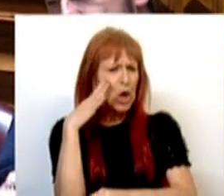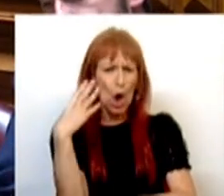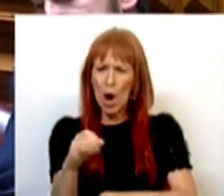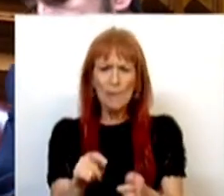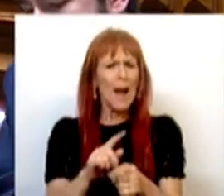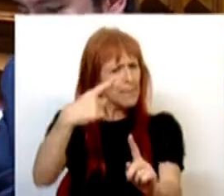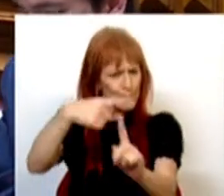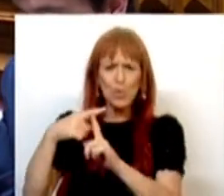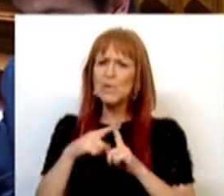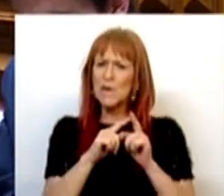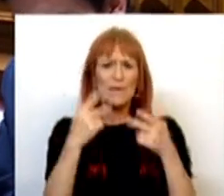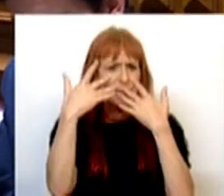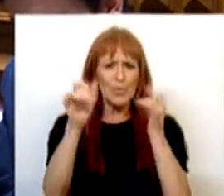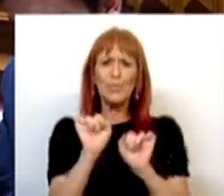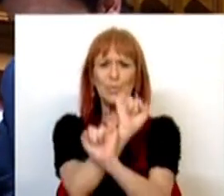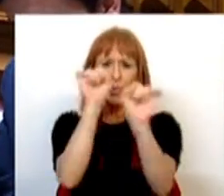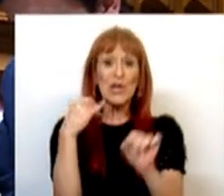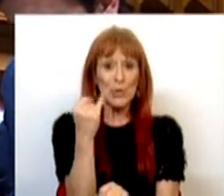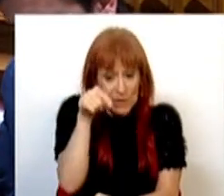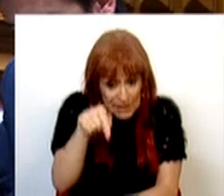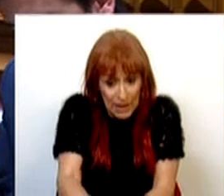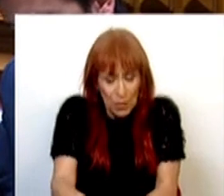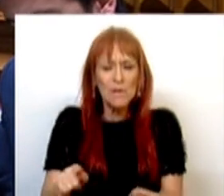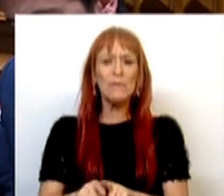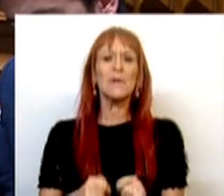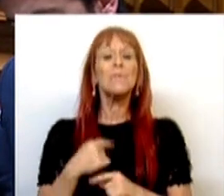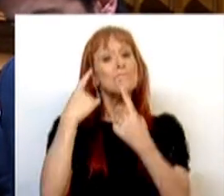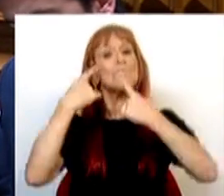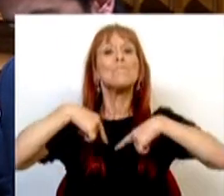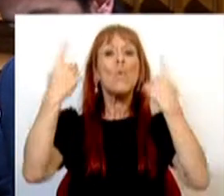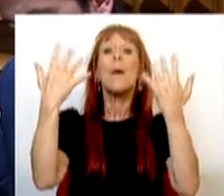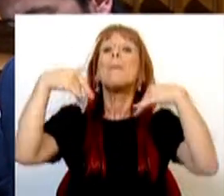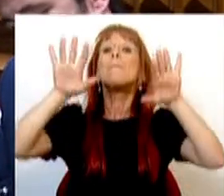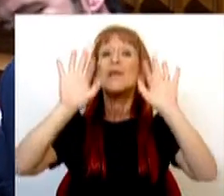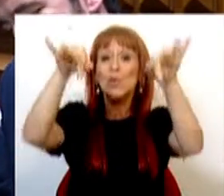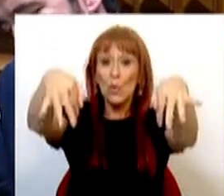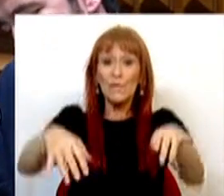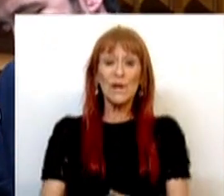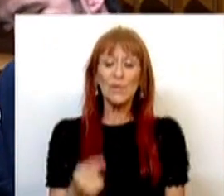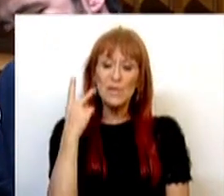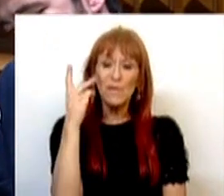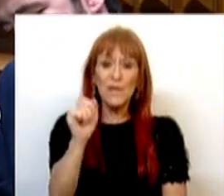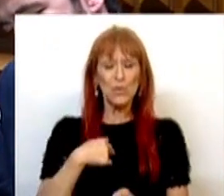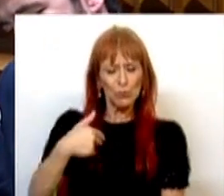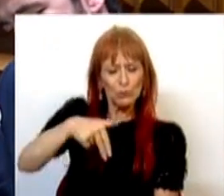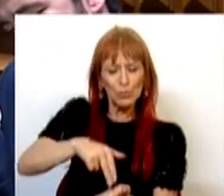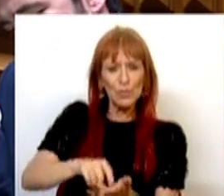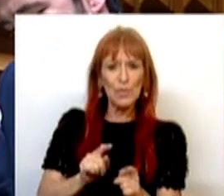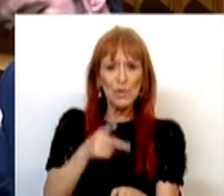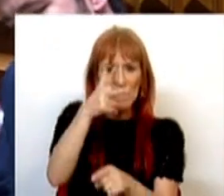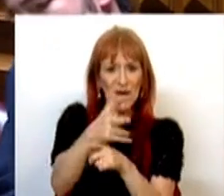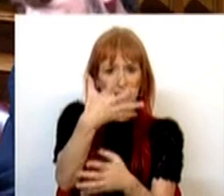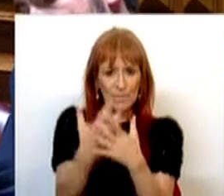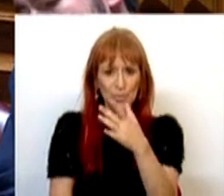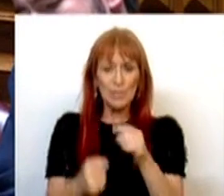e positiva para a transparência desta instituição e para a sua divulgação, mas que no final da sua visita ou da sua presença na gravação desse